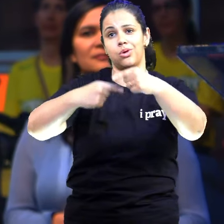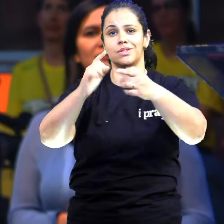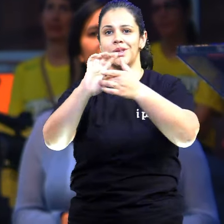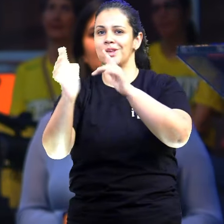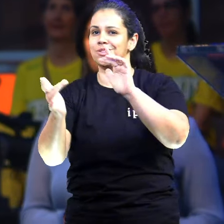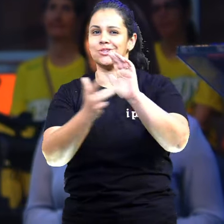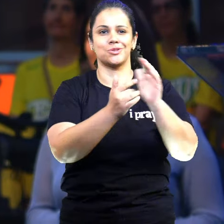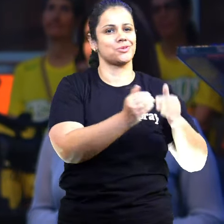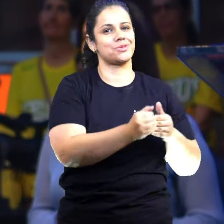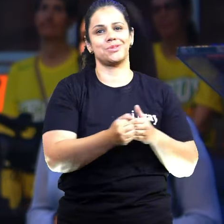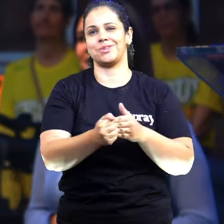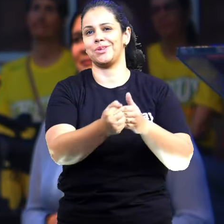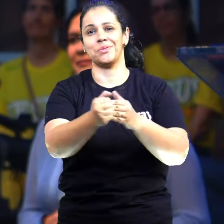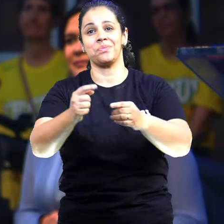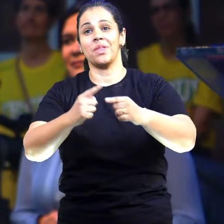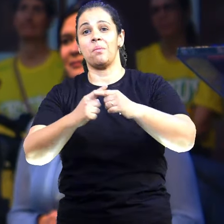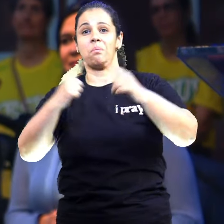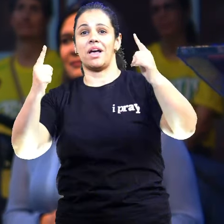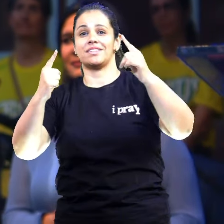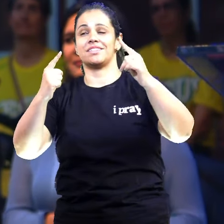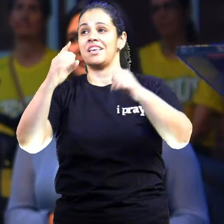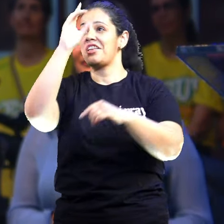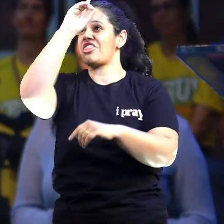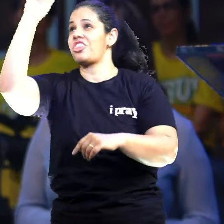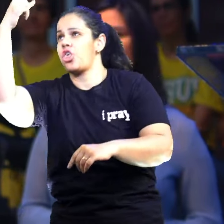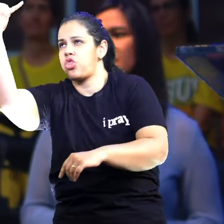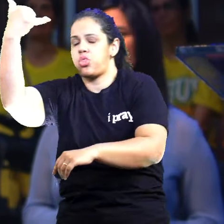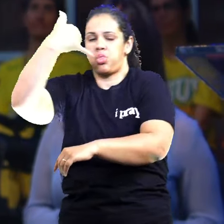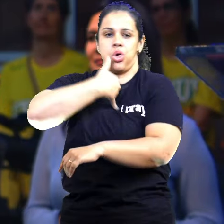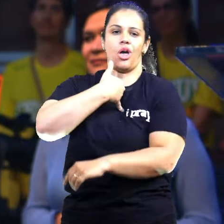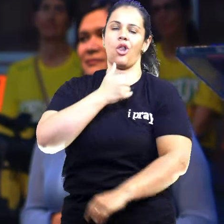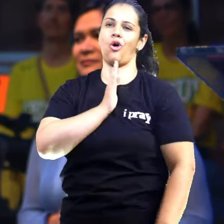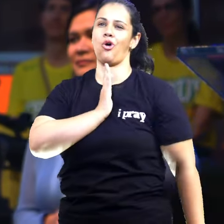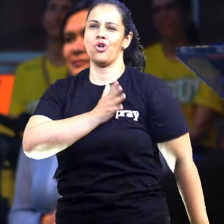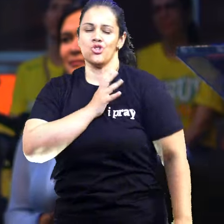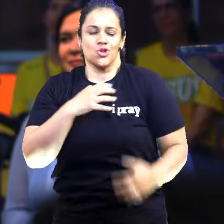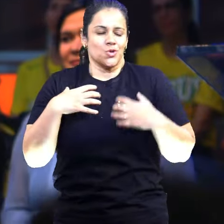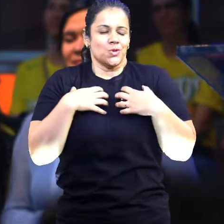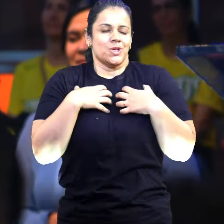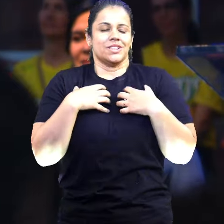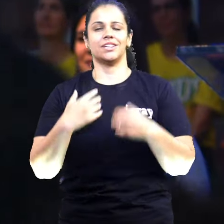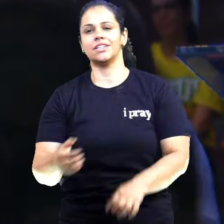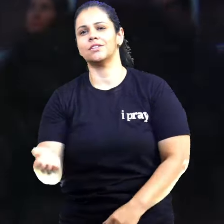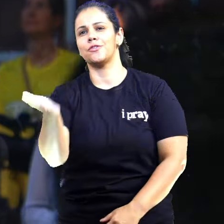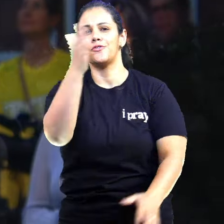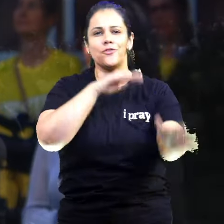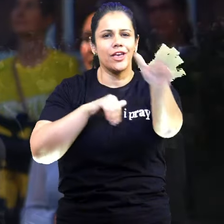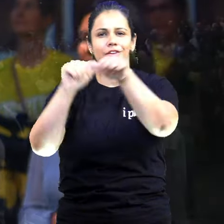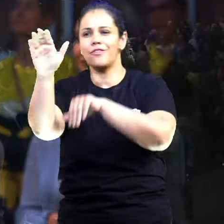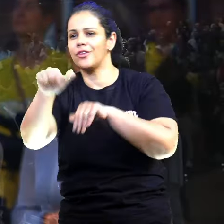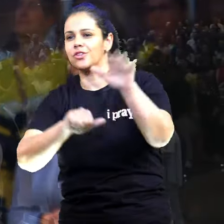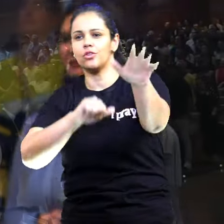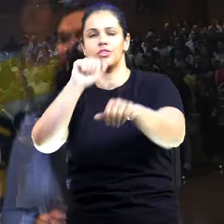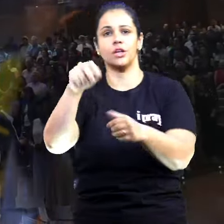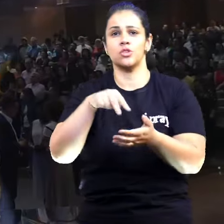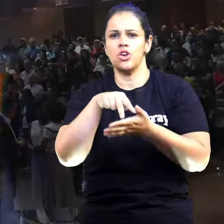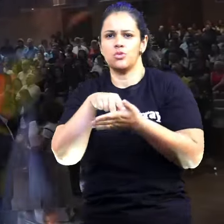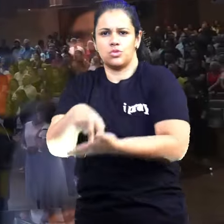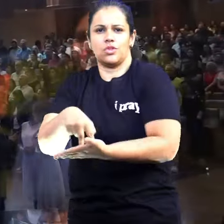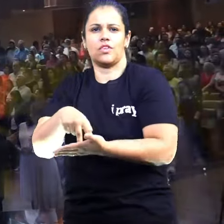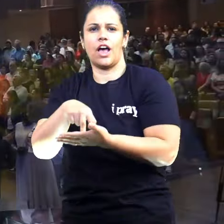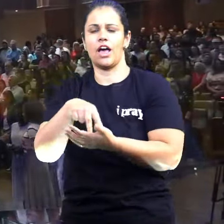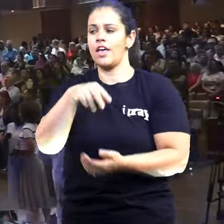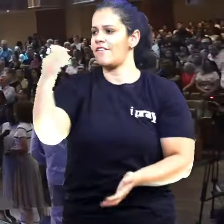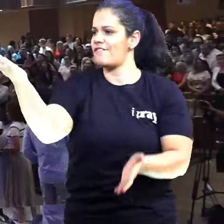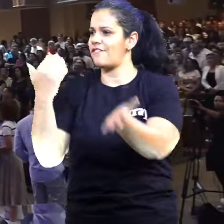falou com você, se o Espírito está inquietando o seu coração, seja aqui embaixo, seja aqui em cima, eu quero te desafiar, levanta do